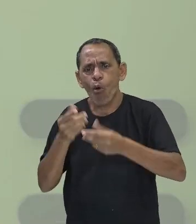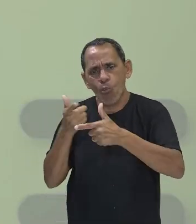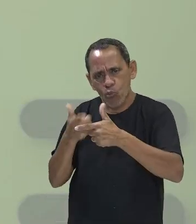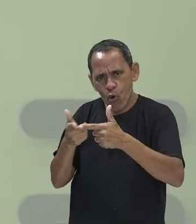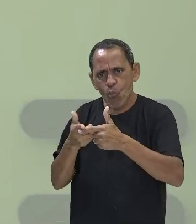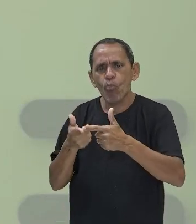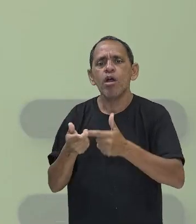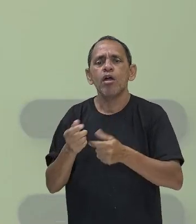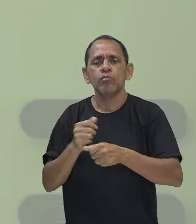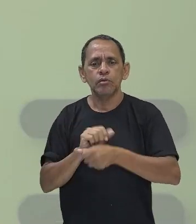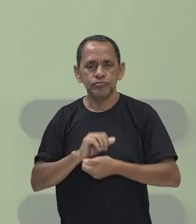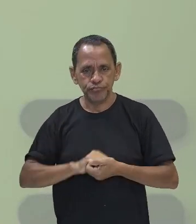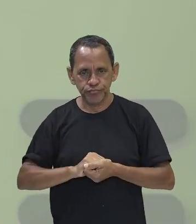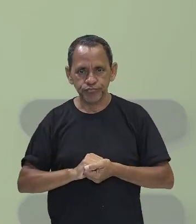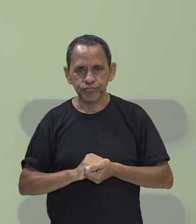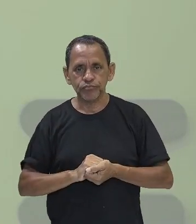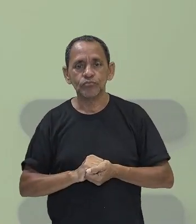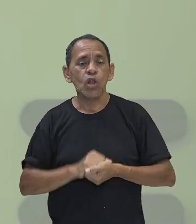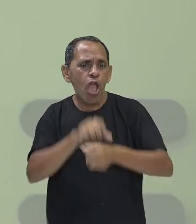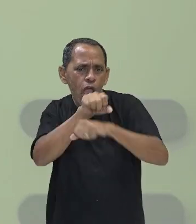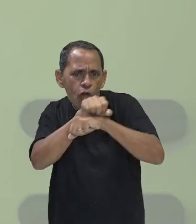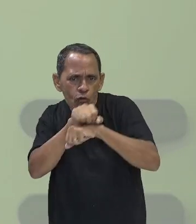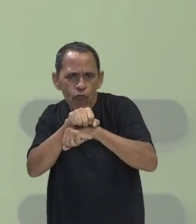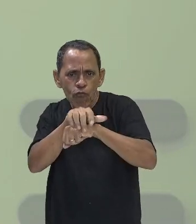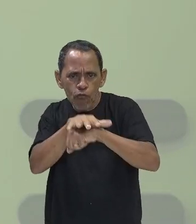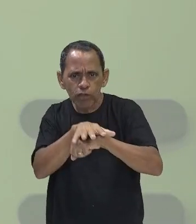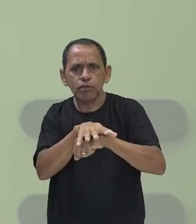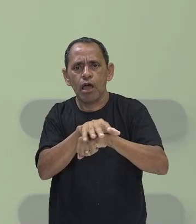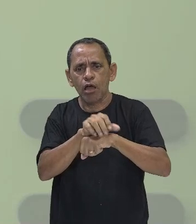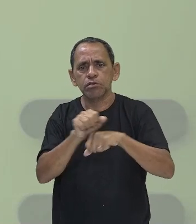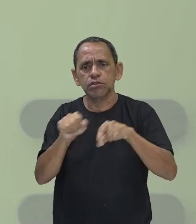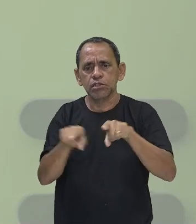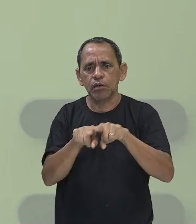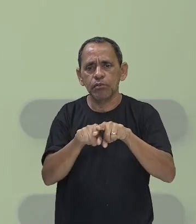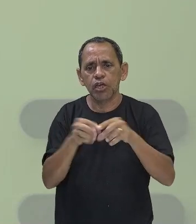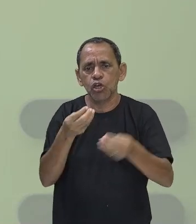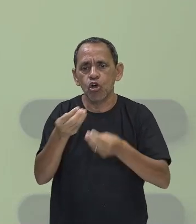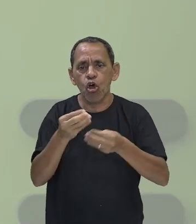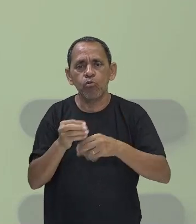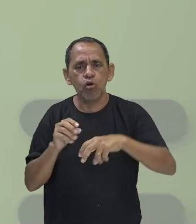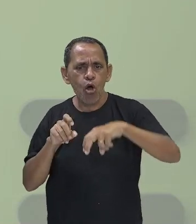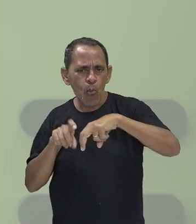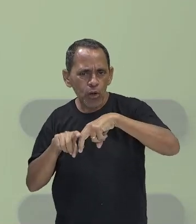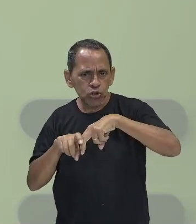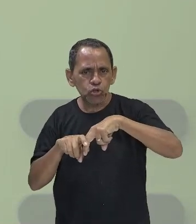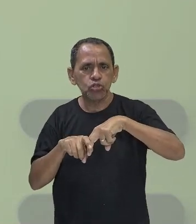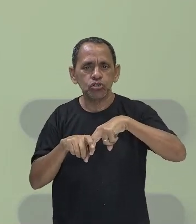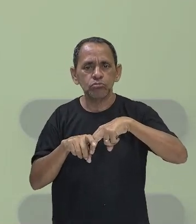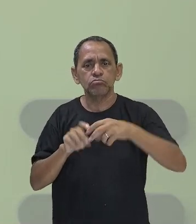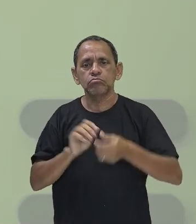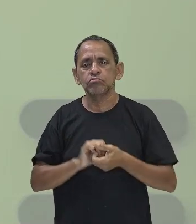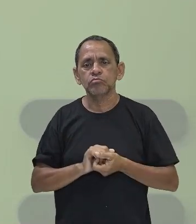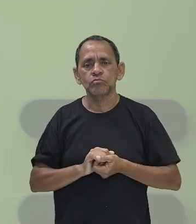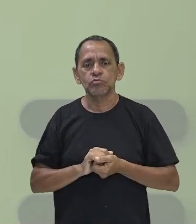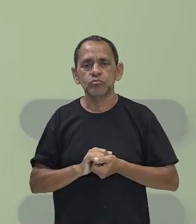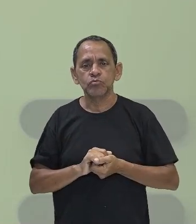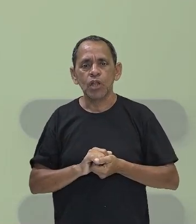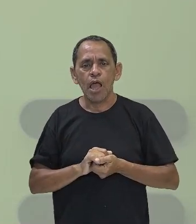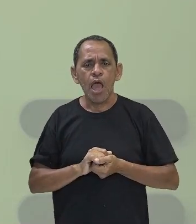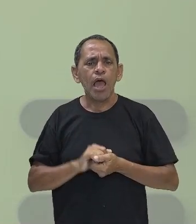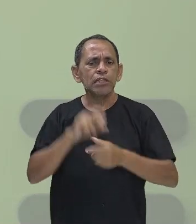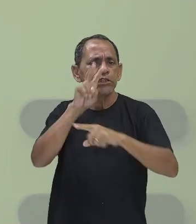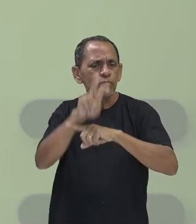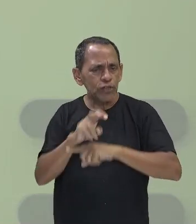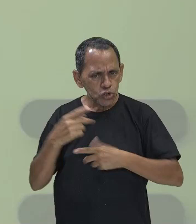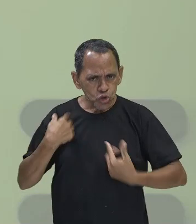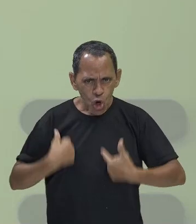com patógeno, infectado com patógeno, e aí o nosso primeiro momento de defesa, quando a gente